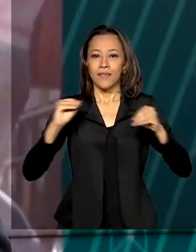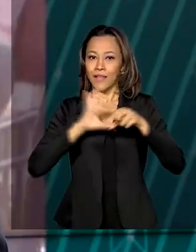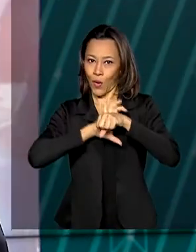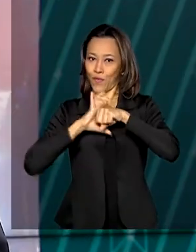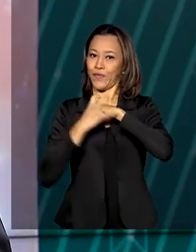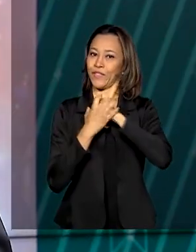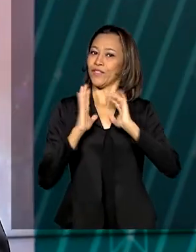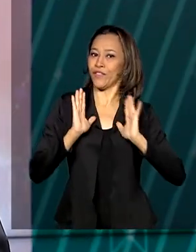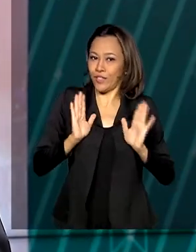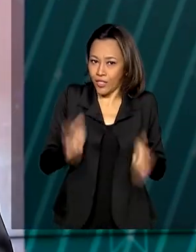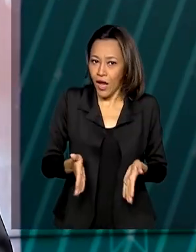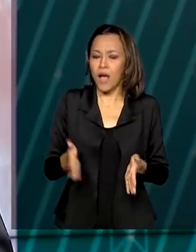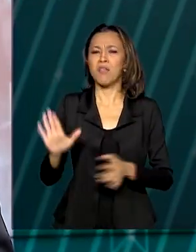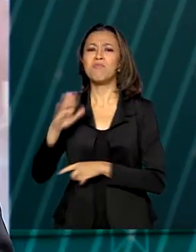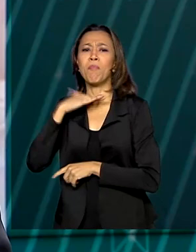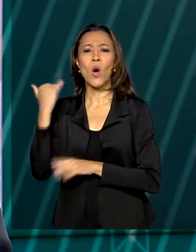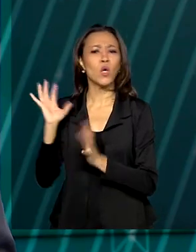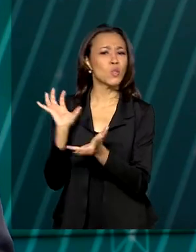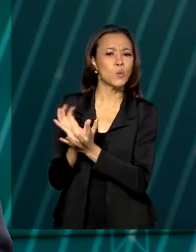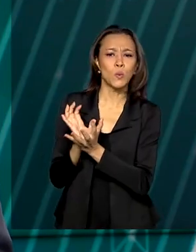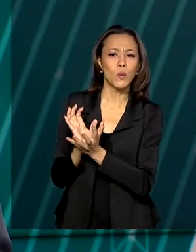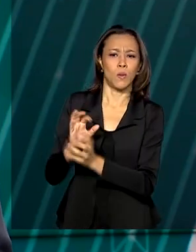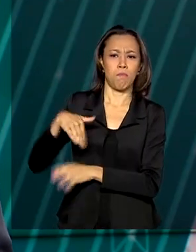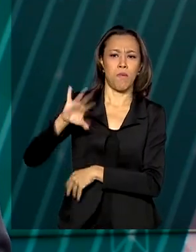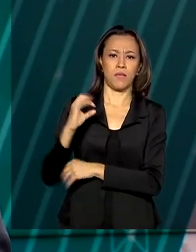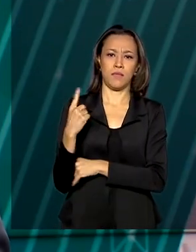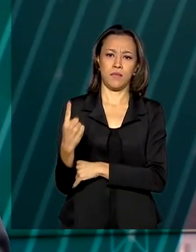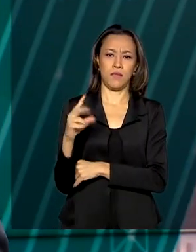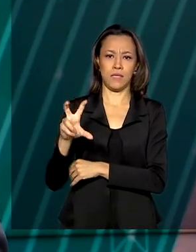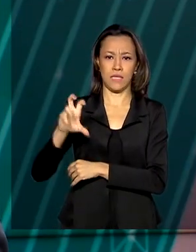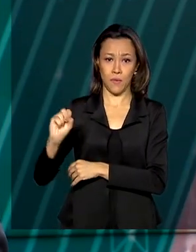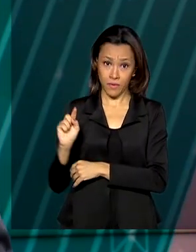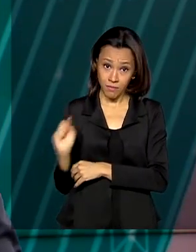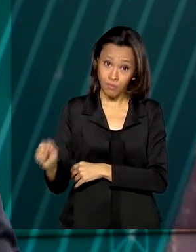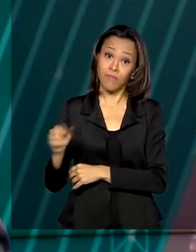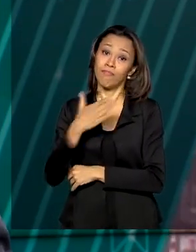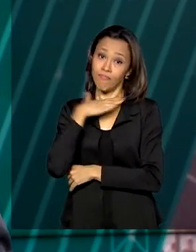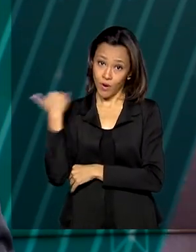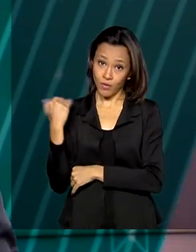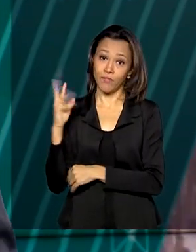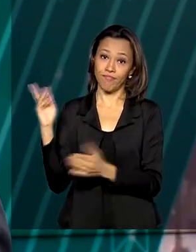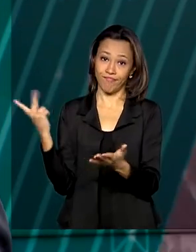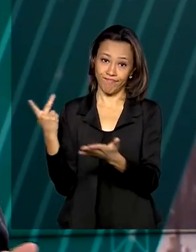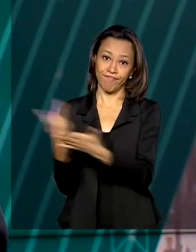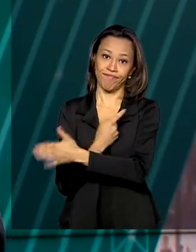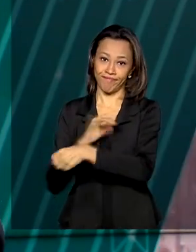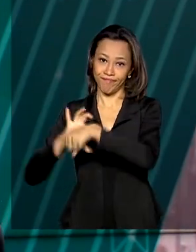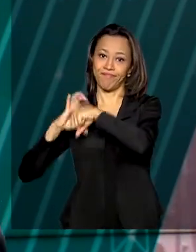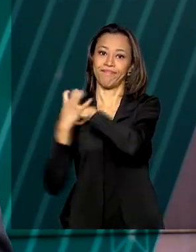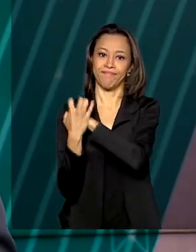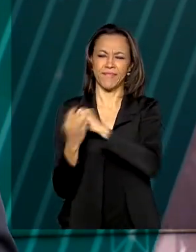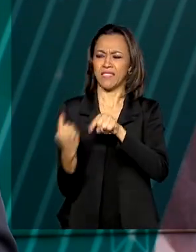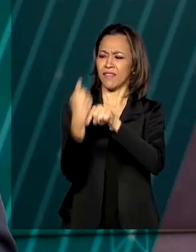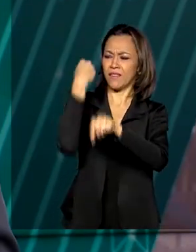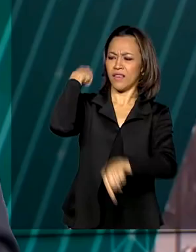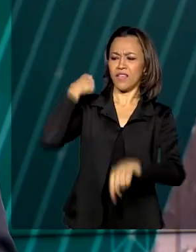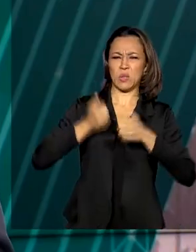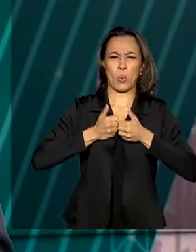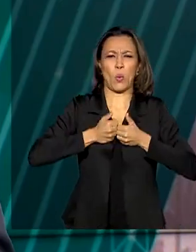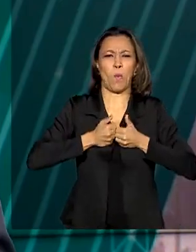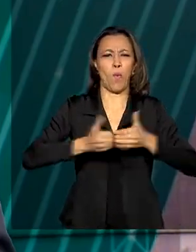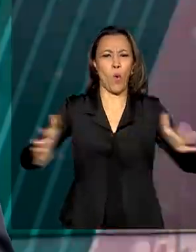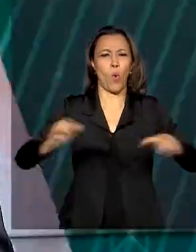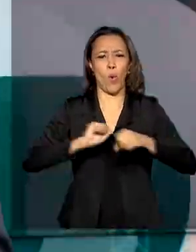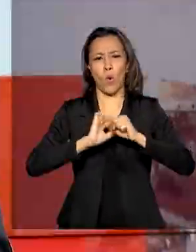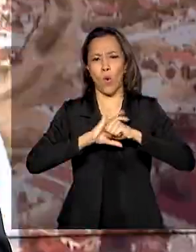Em relação aos óbitos, são mais de 150 mil mortes por coronavírus. Desde o início da pandemia, o governo